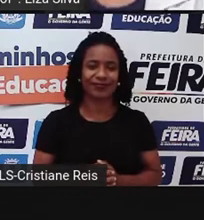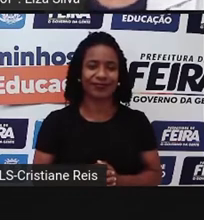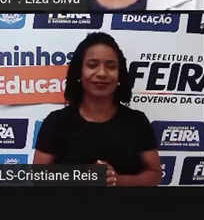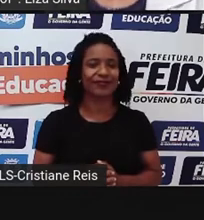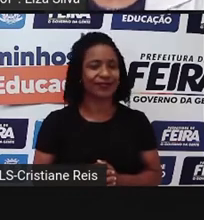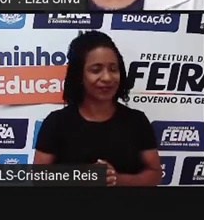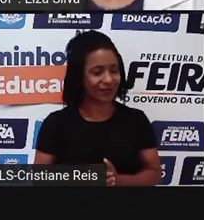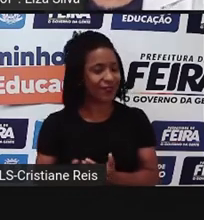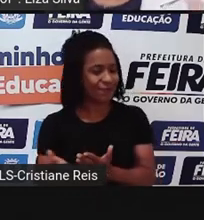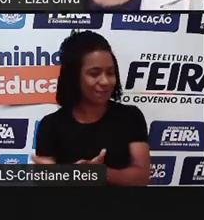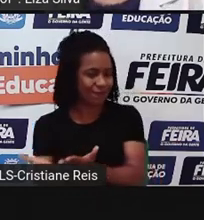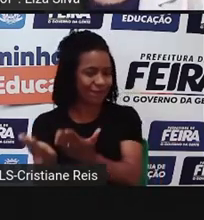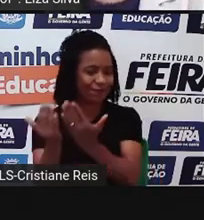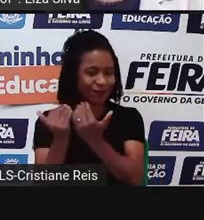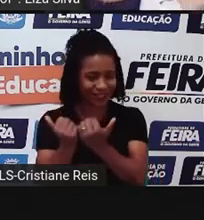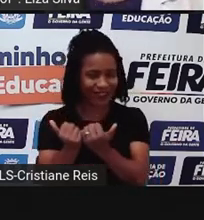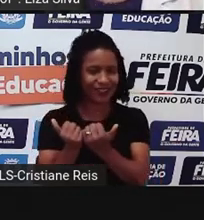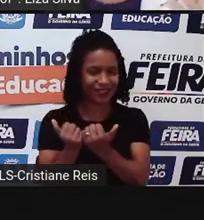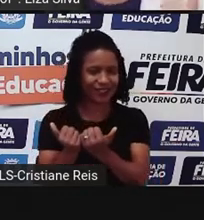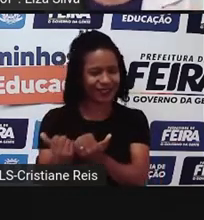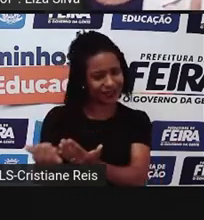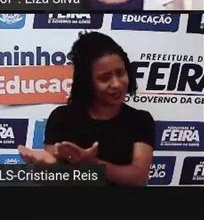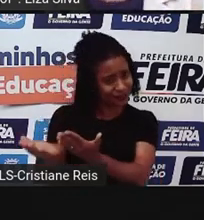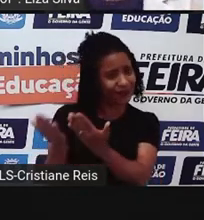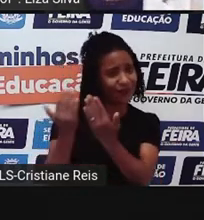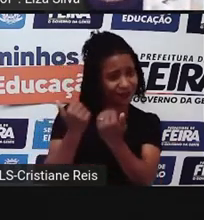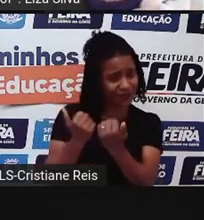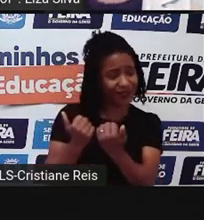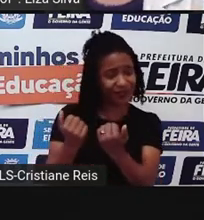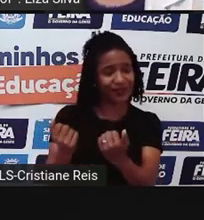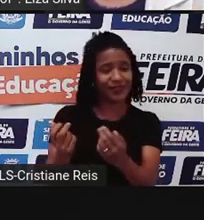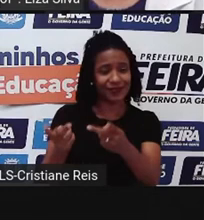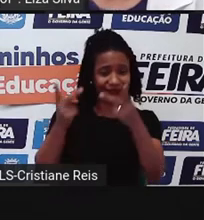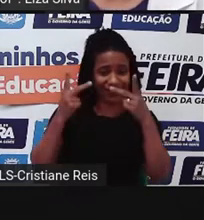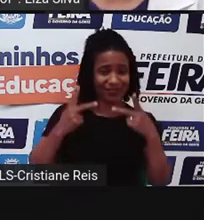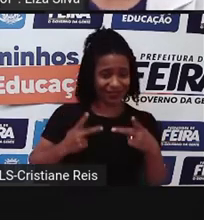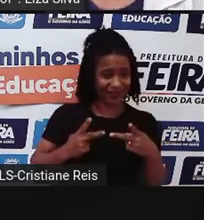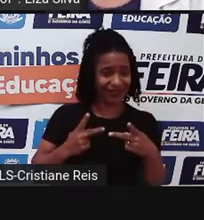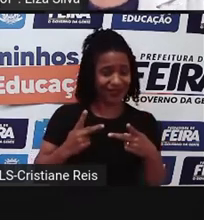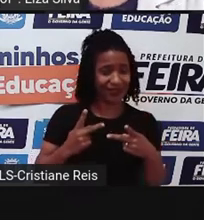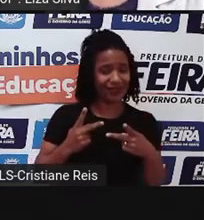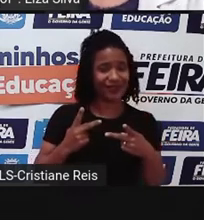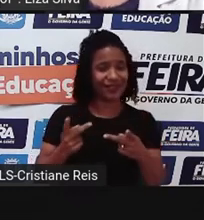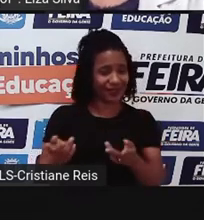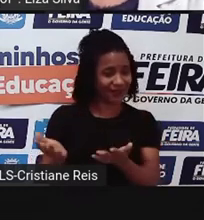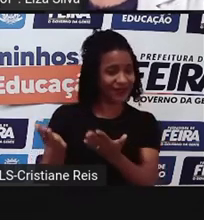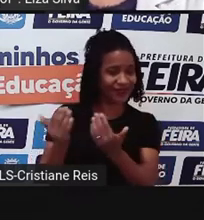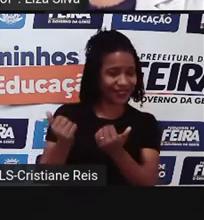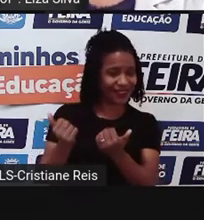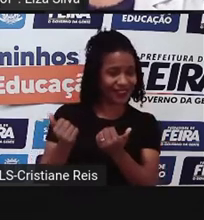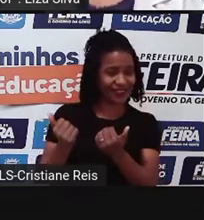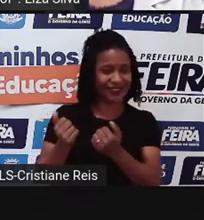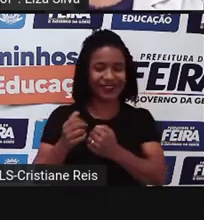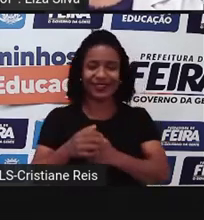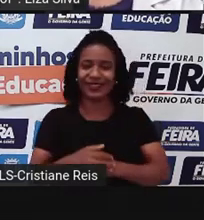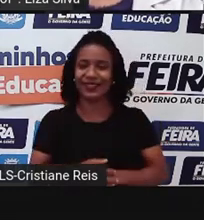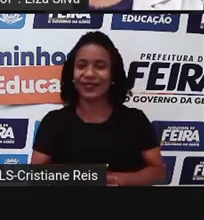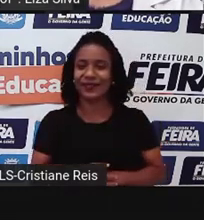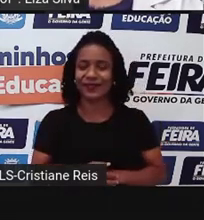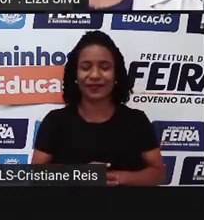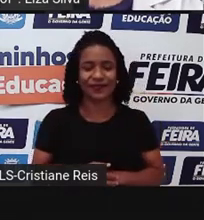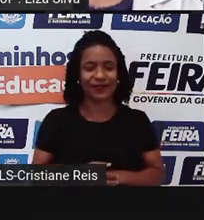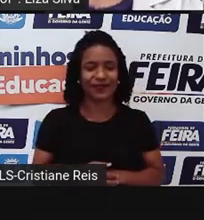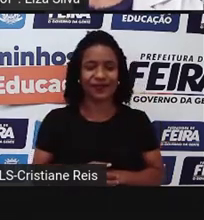venha, né? Venha, está te convidando, venha me ver uma hora dessas. To give advice or